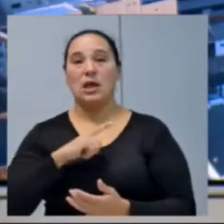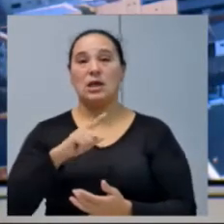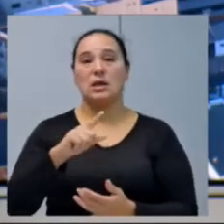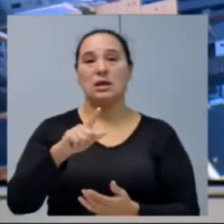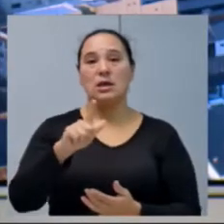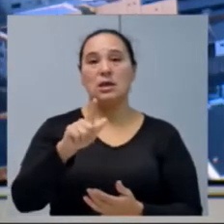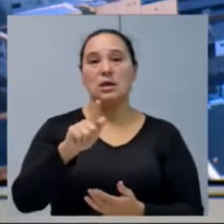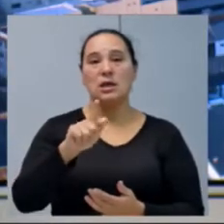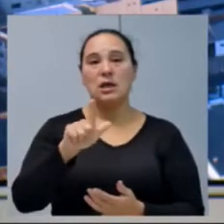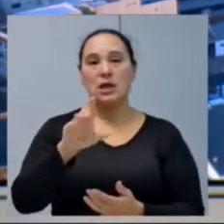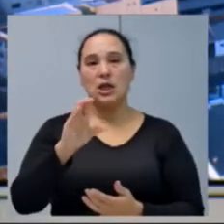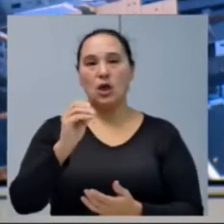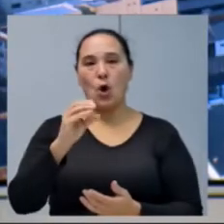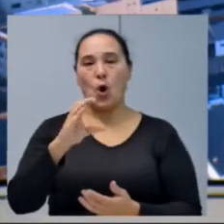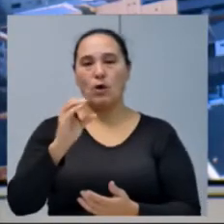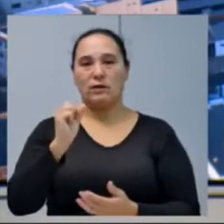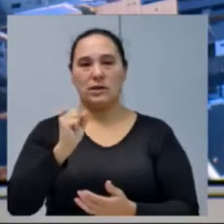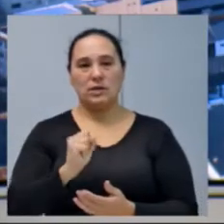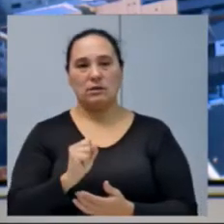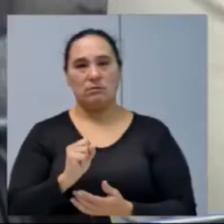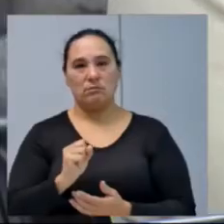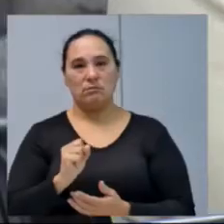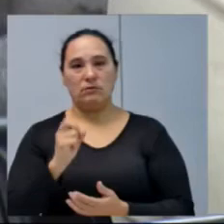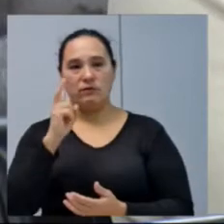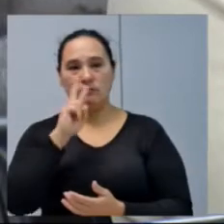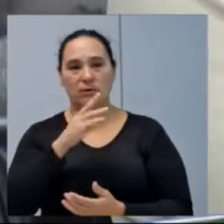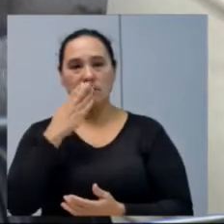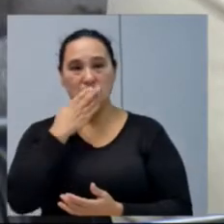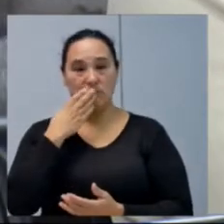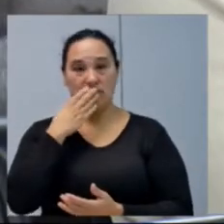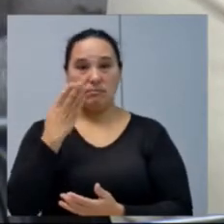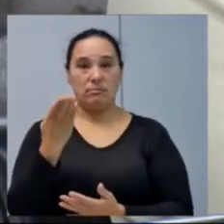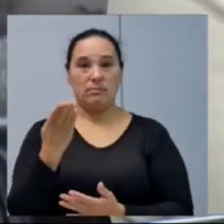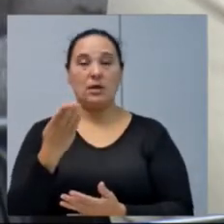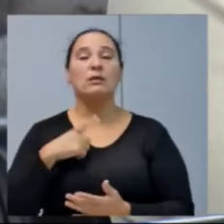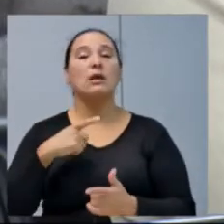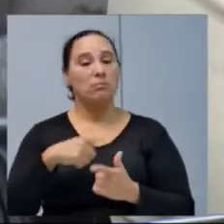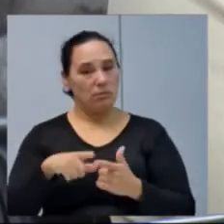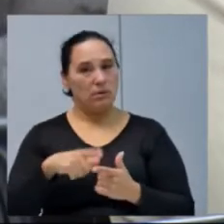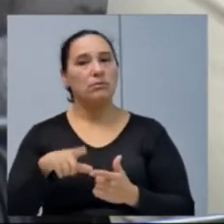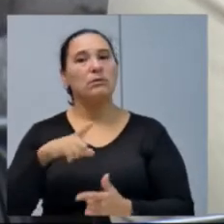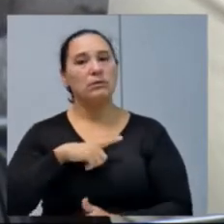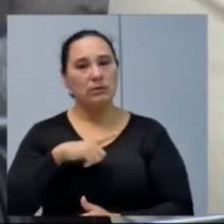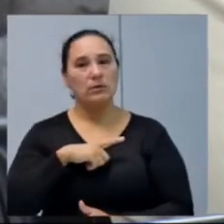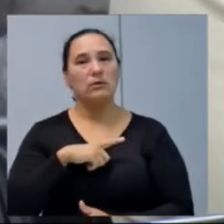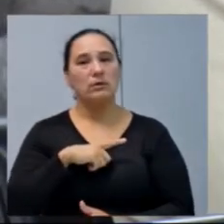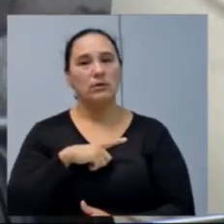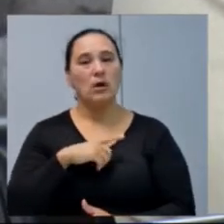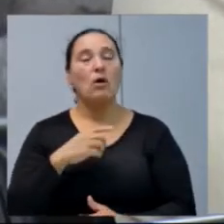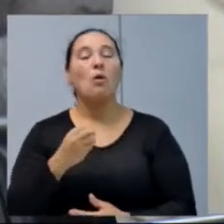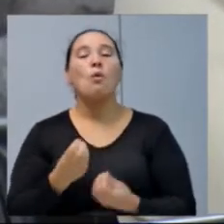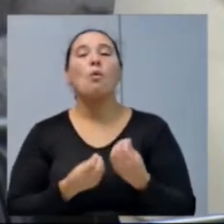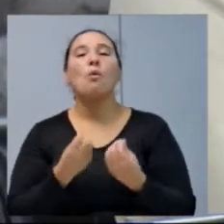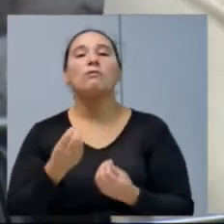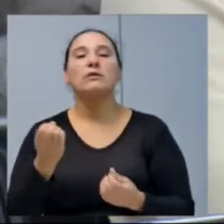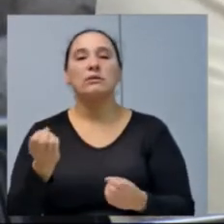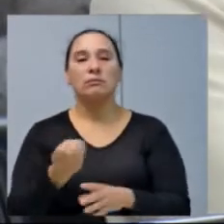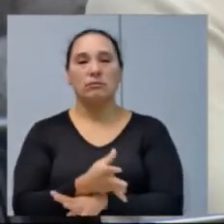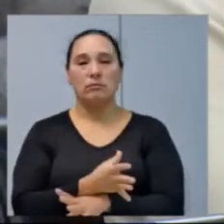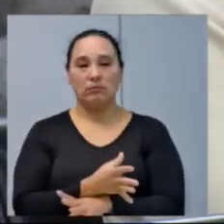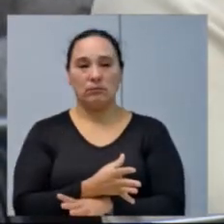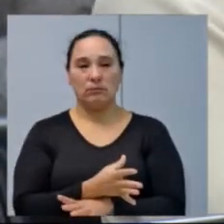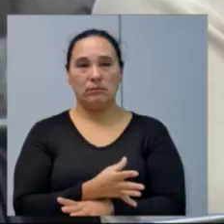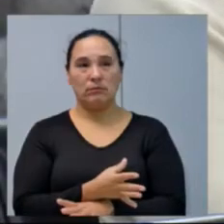coisa que a cidade não vê, tem o problema, tem. Como que vai ser resolvido?